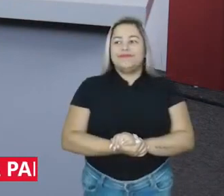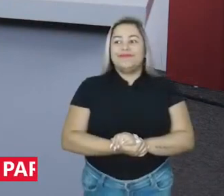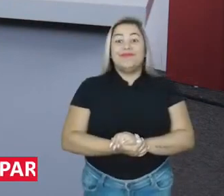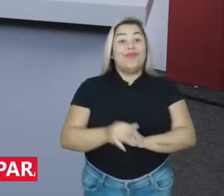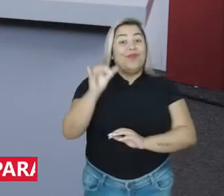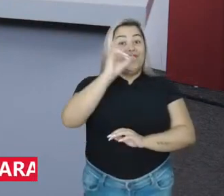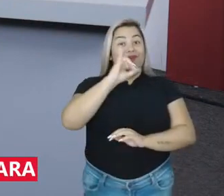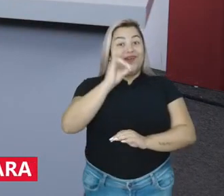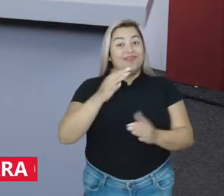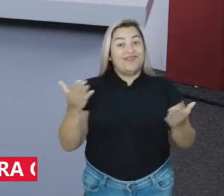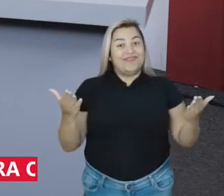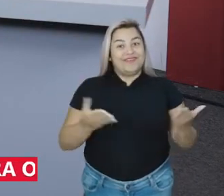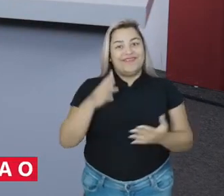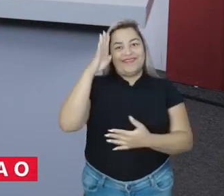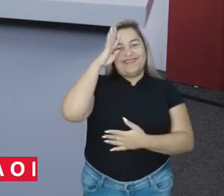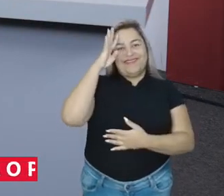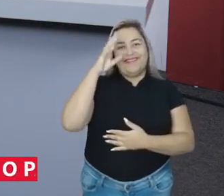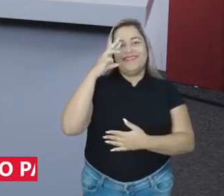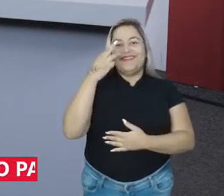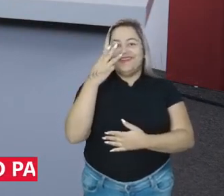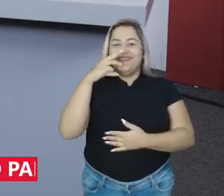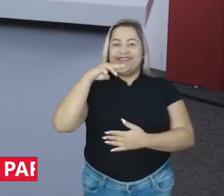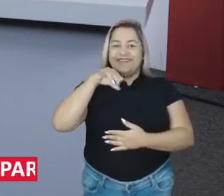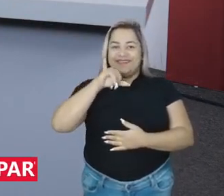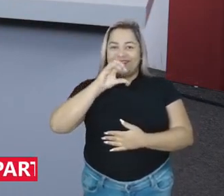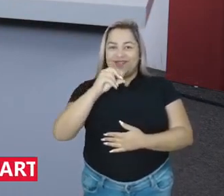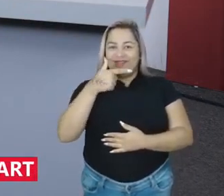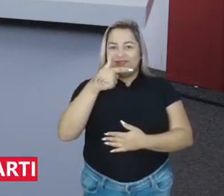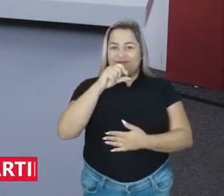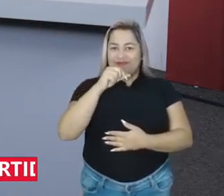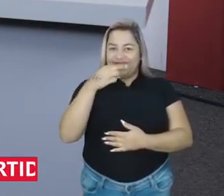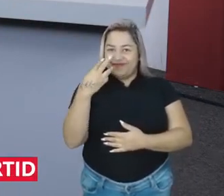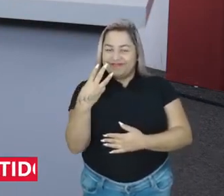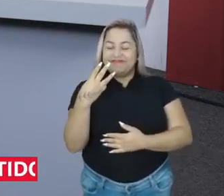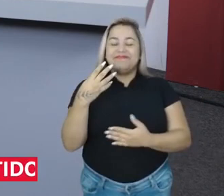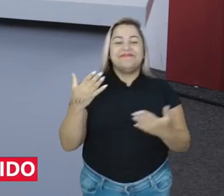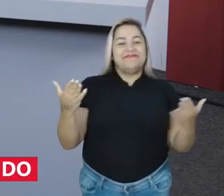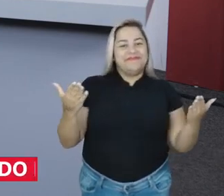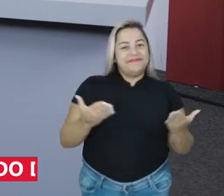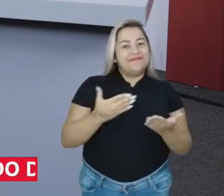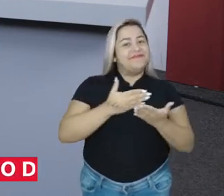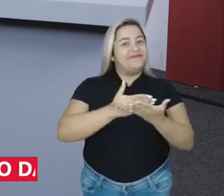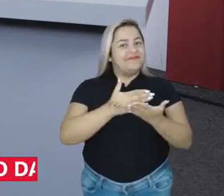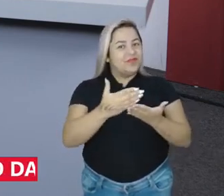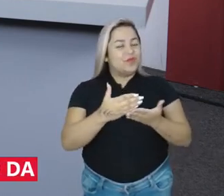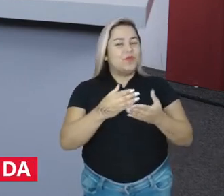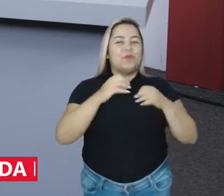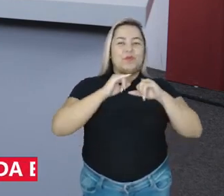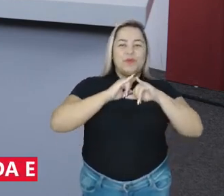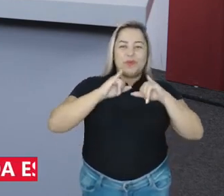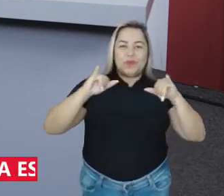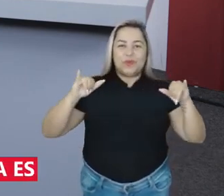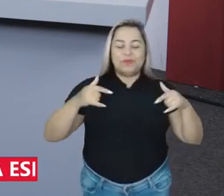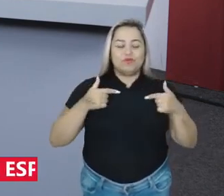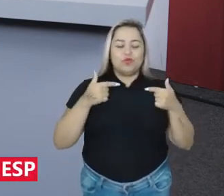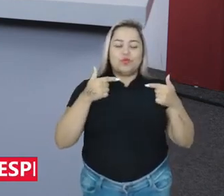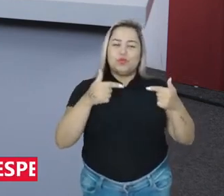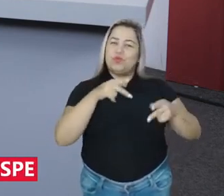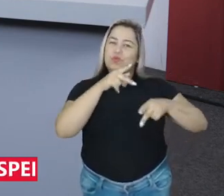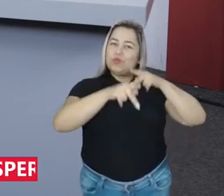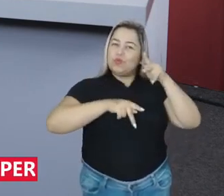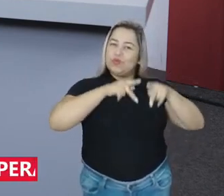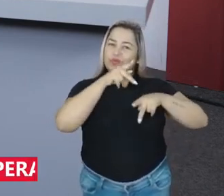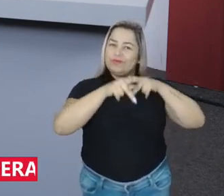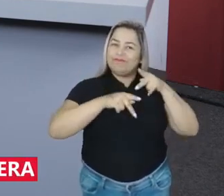Olá, hoje é quarta-feira, 3 de maio de 2023. Está no ar o Jornal PT Brasil, com muita informação e luta popular na sua